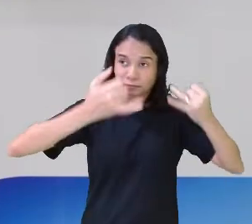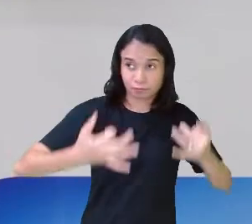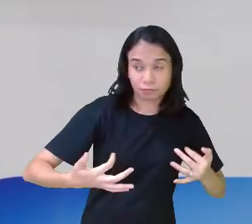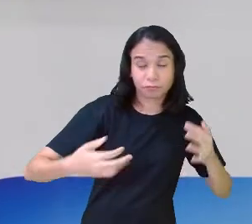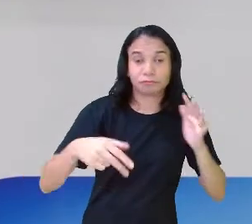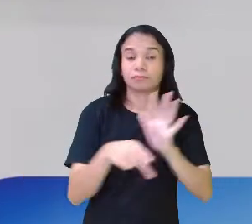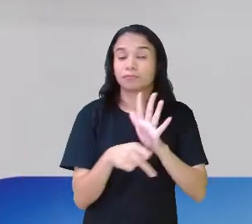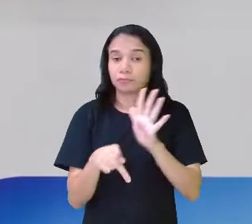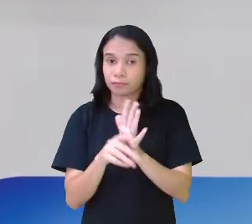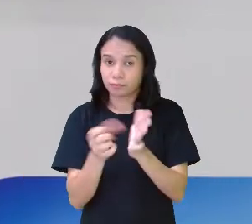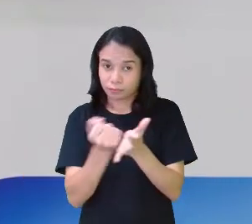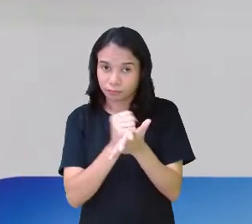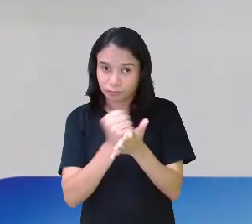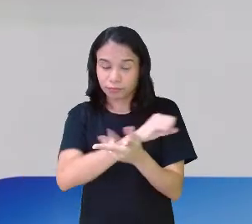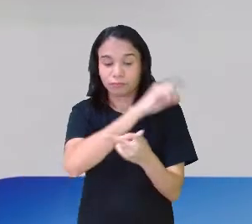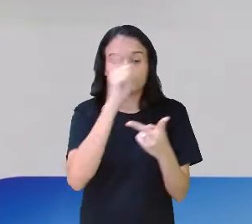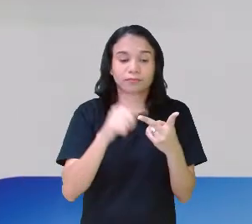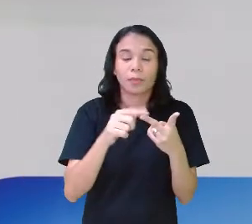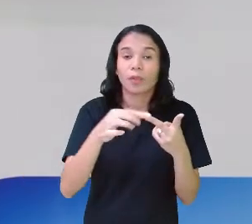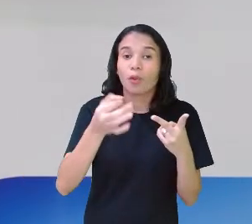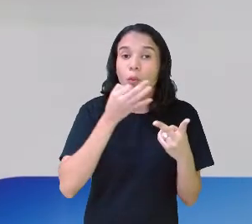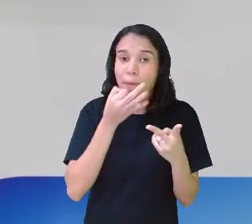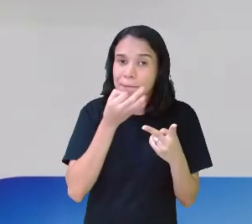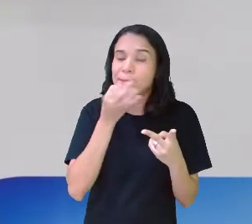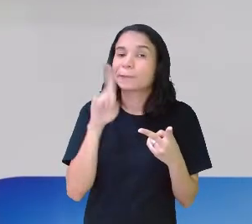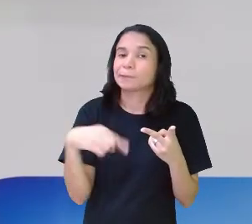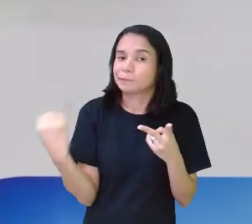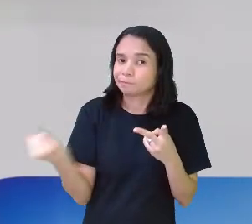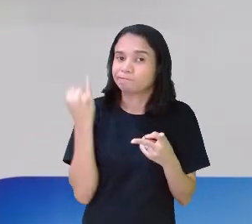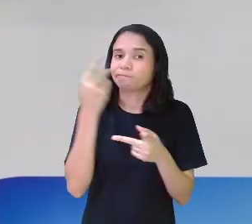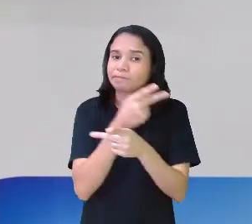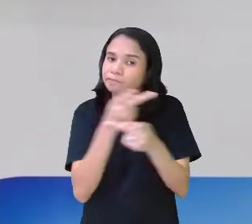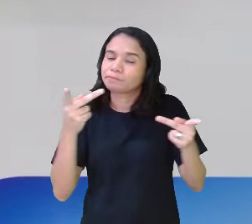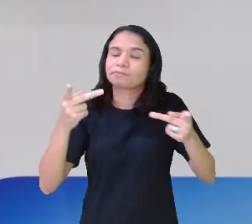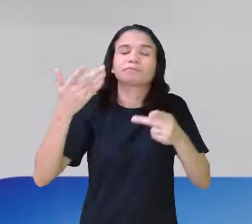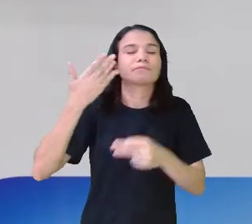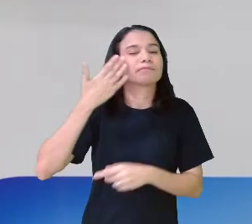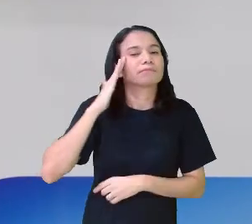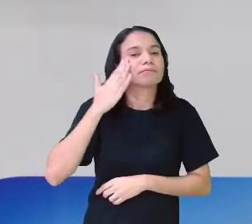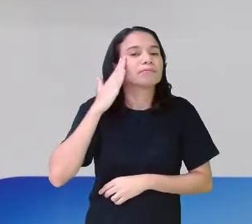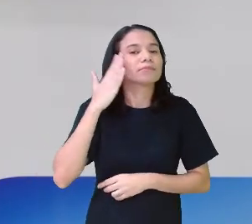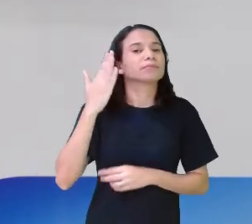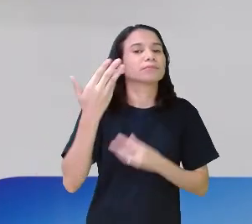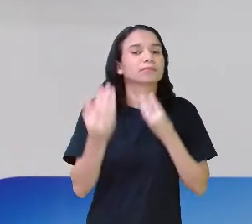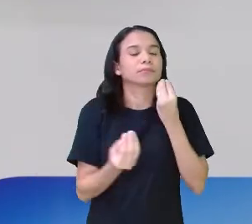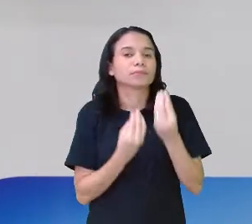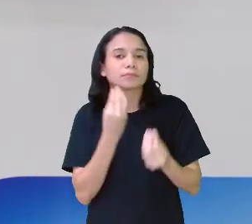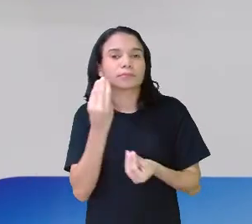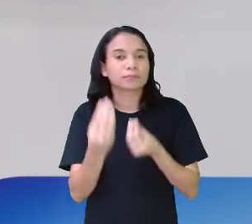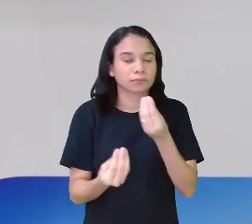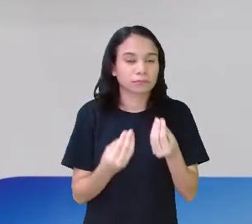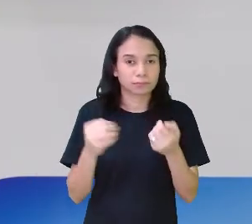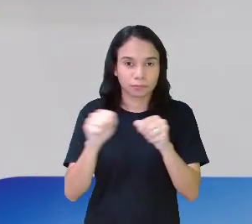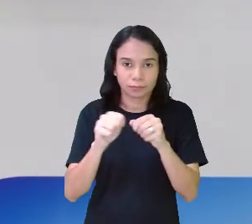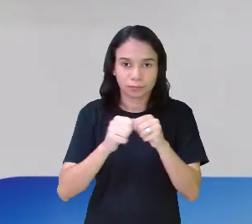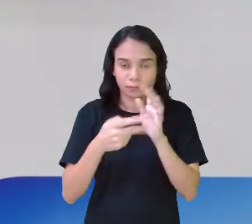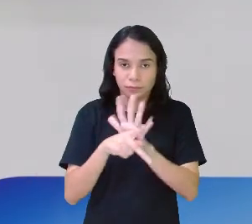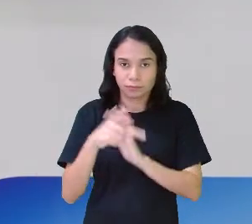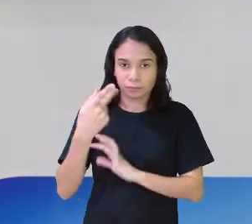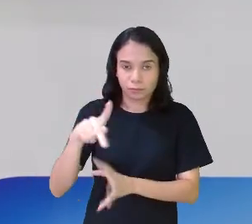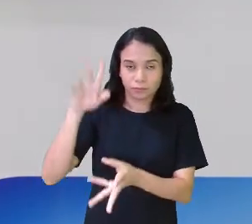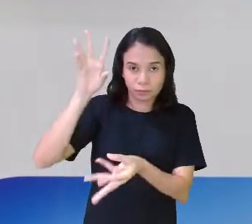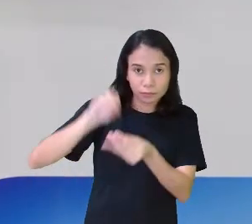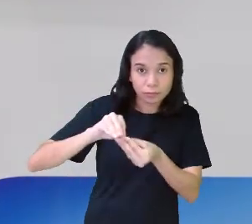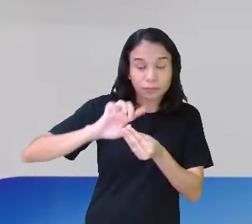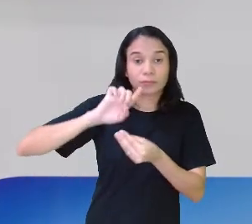Um trecho que ele está dando a opinião. Que é muito importante para você saber como montar a sua resenha.